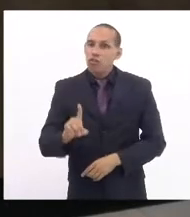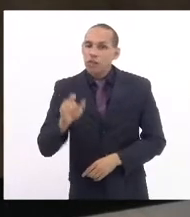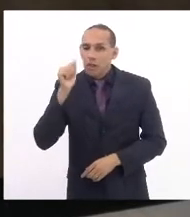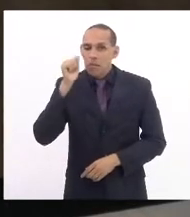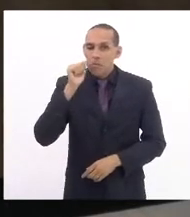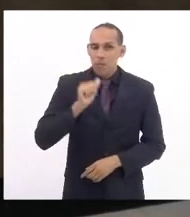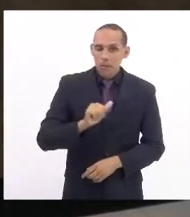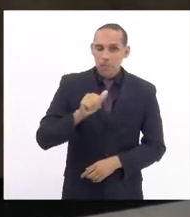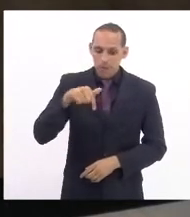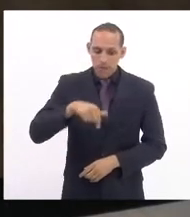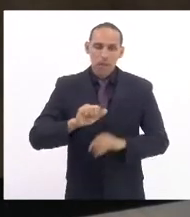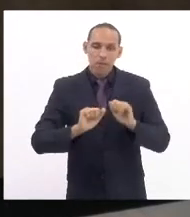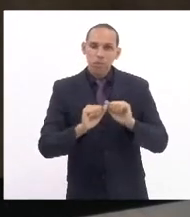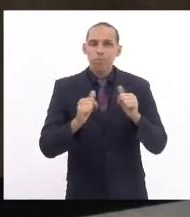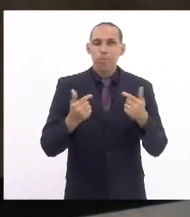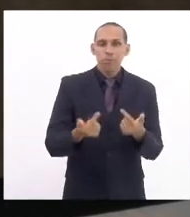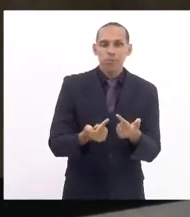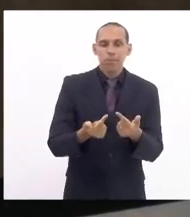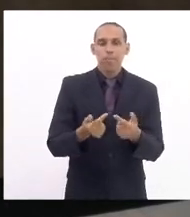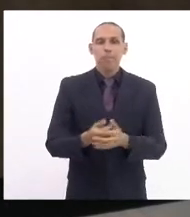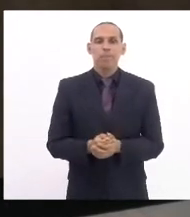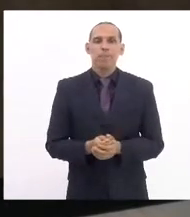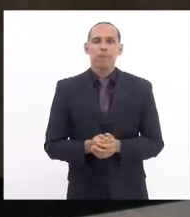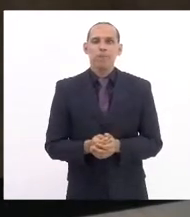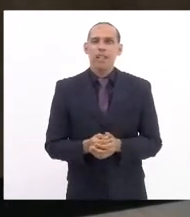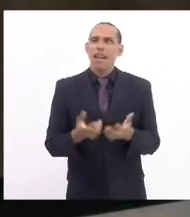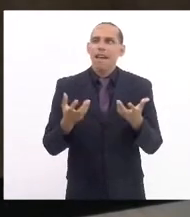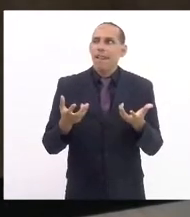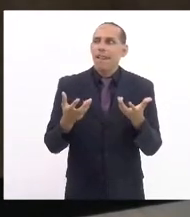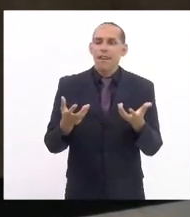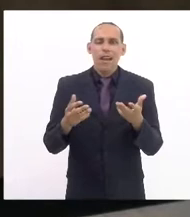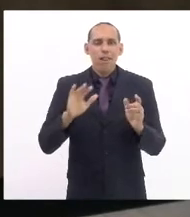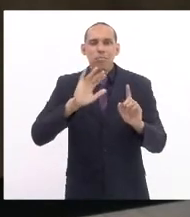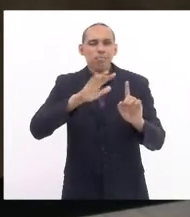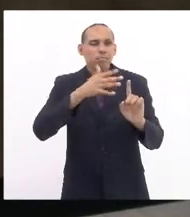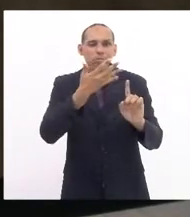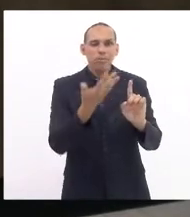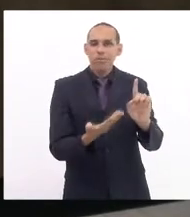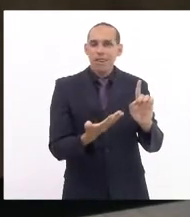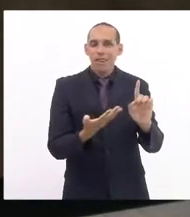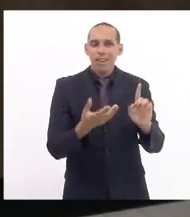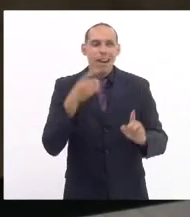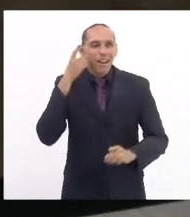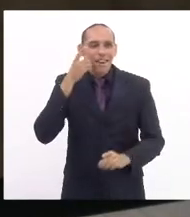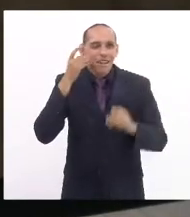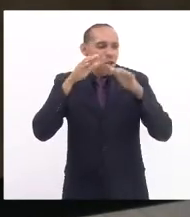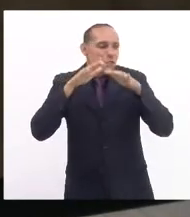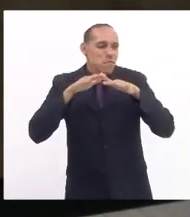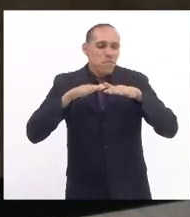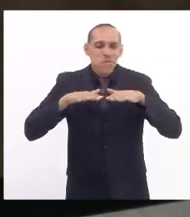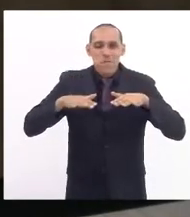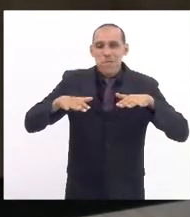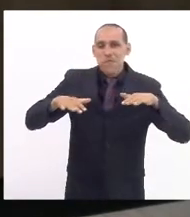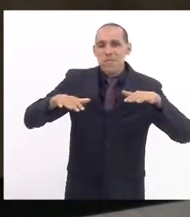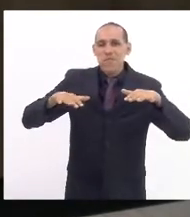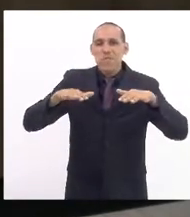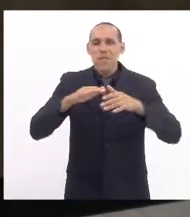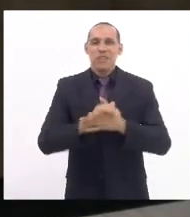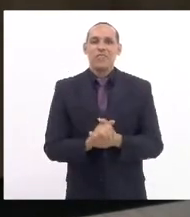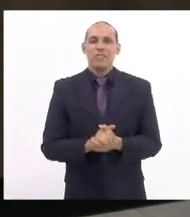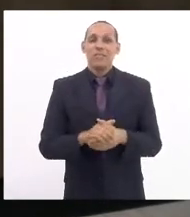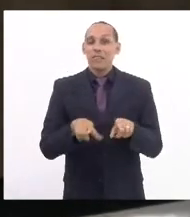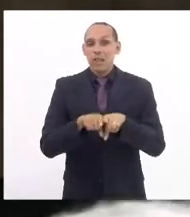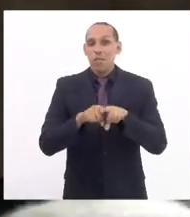está aqui da LERJ, que quis trazer uma homenagem a todas as deputadas, a todas as